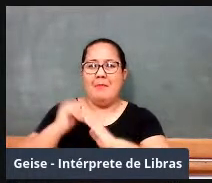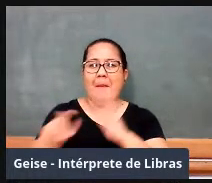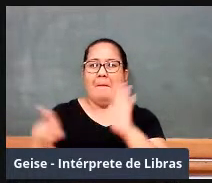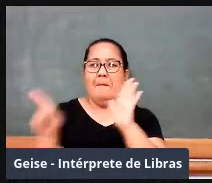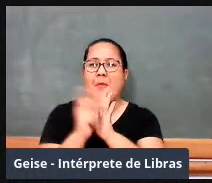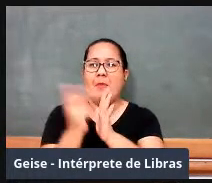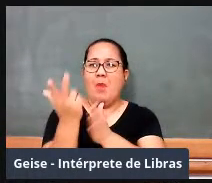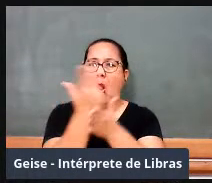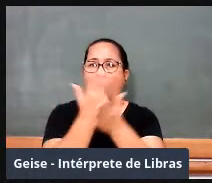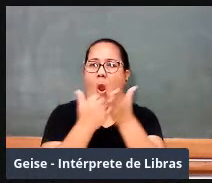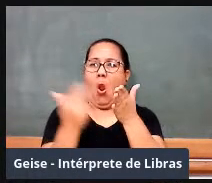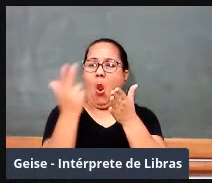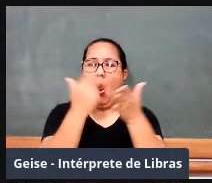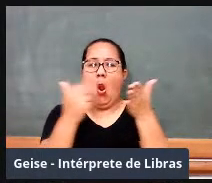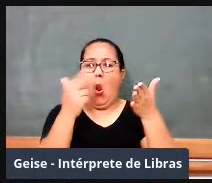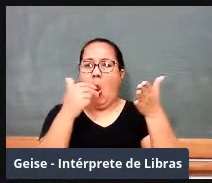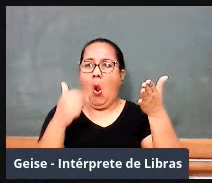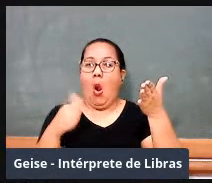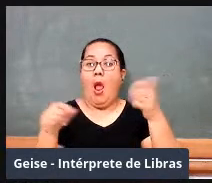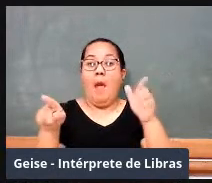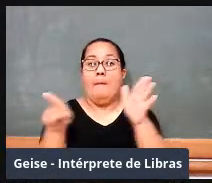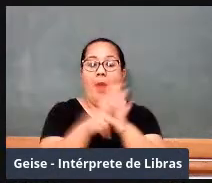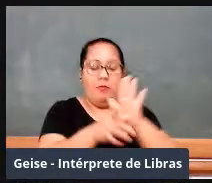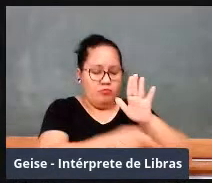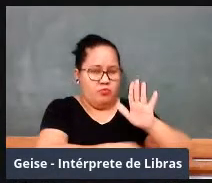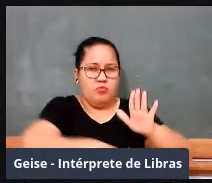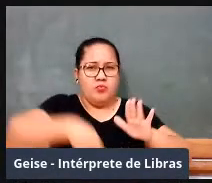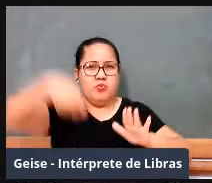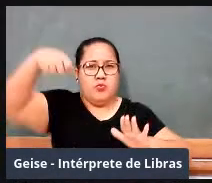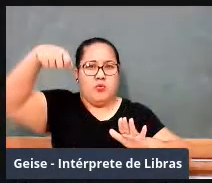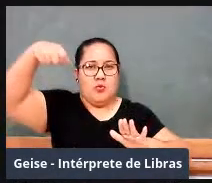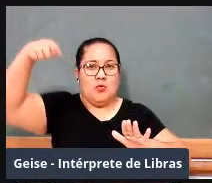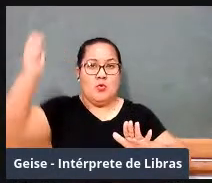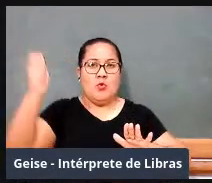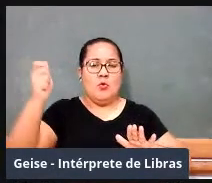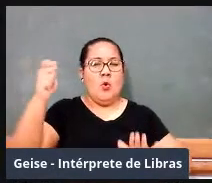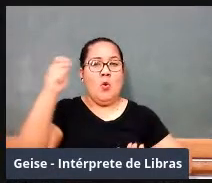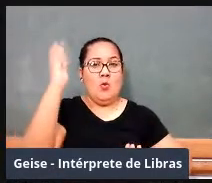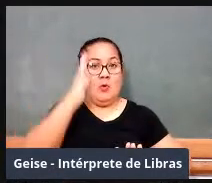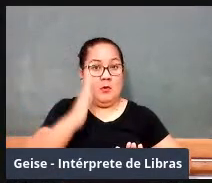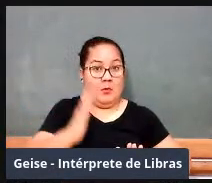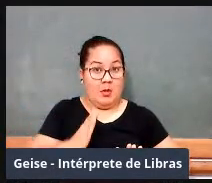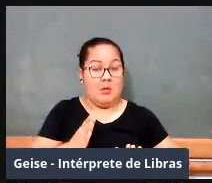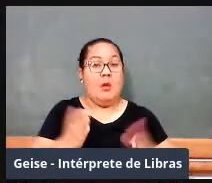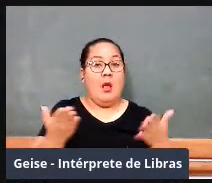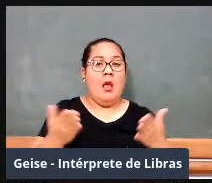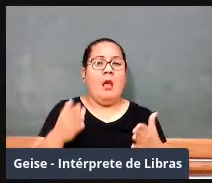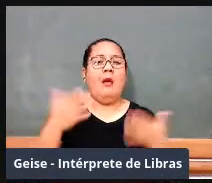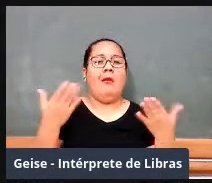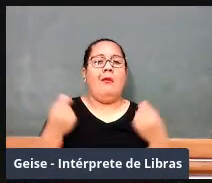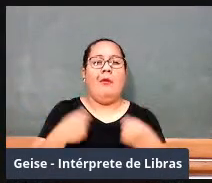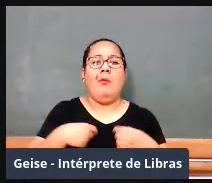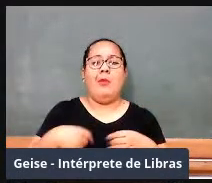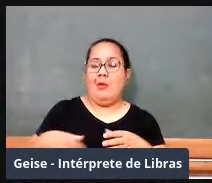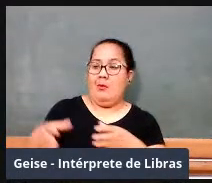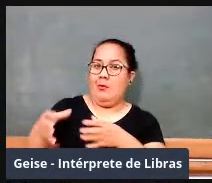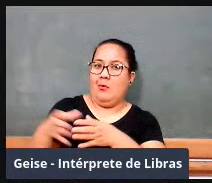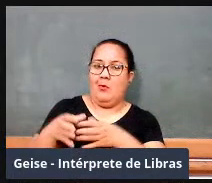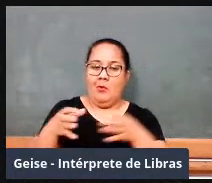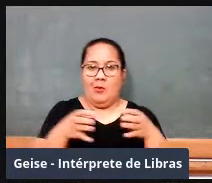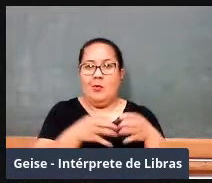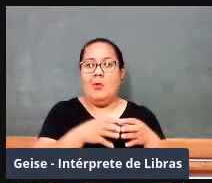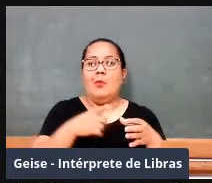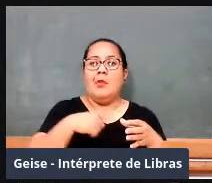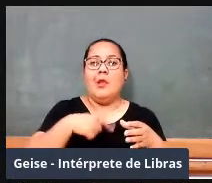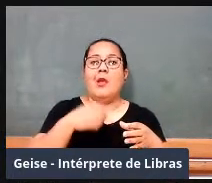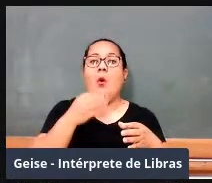seria a proclamação da independência do Brasil. Então, um português, que era o Pedro I,